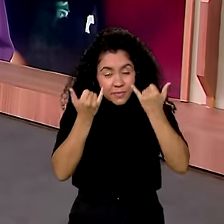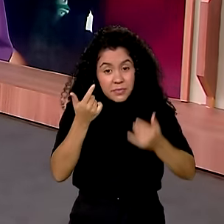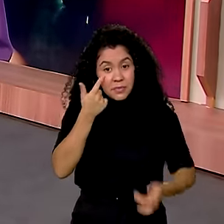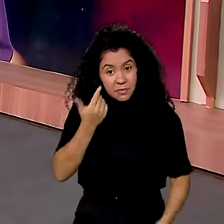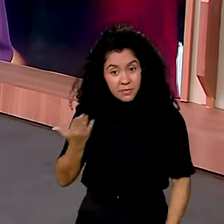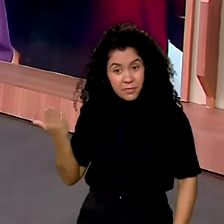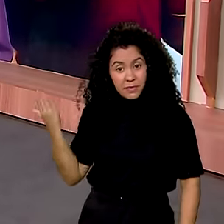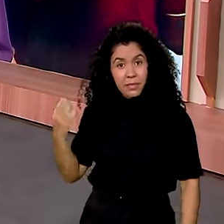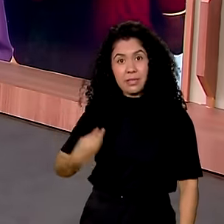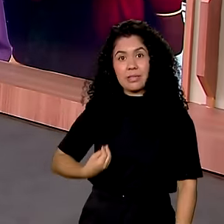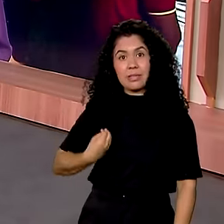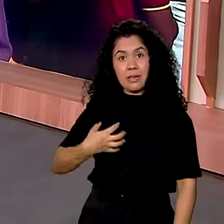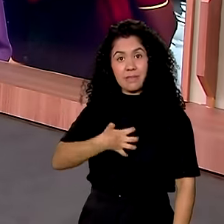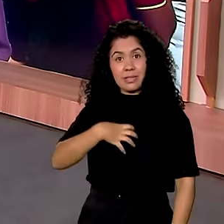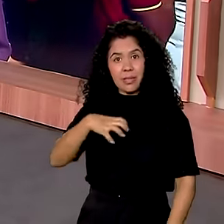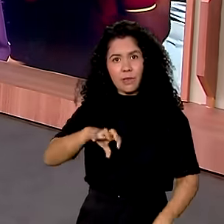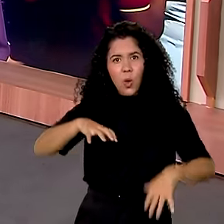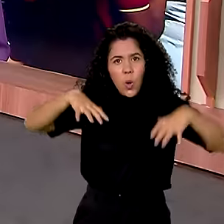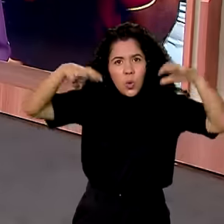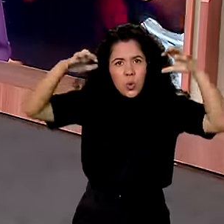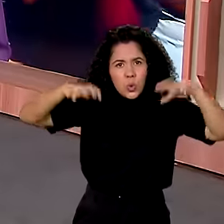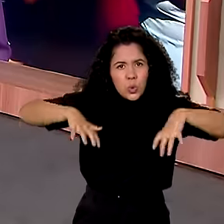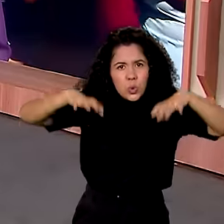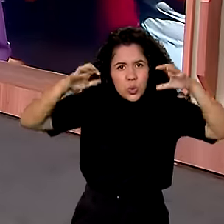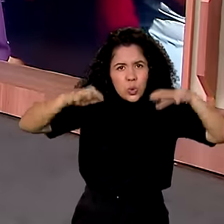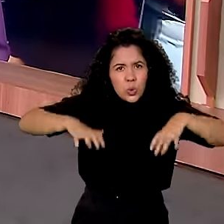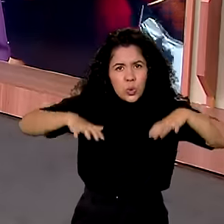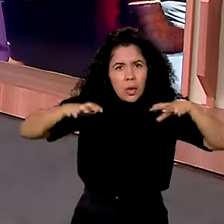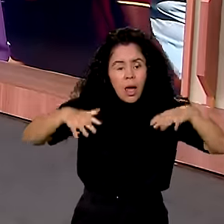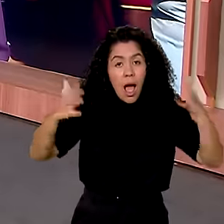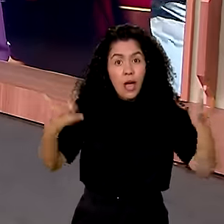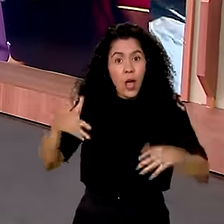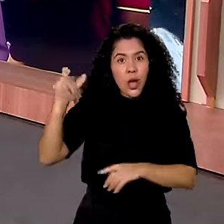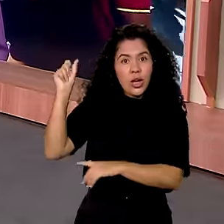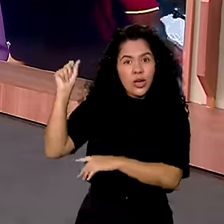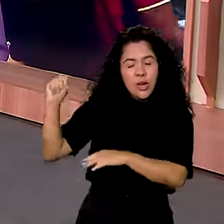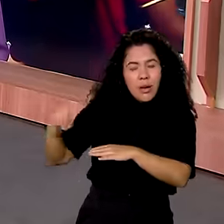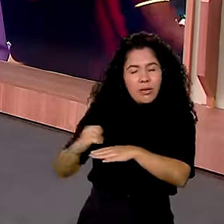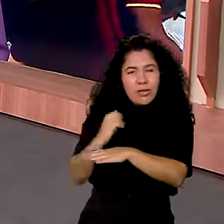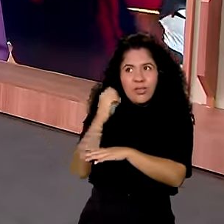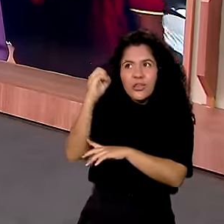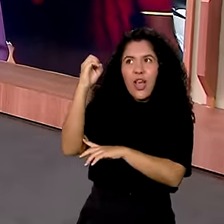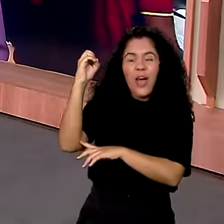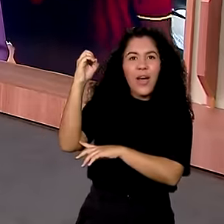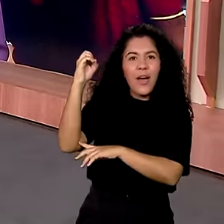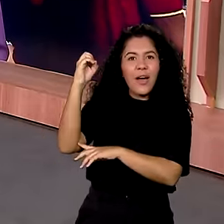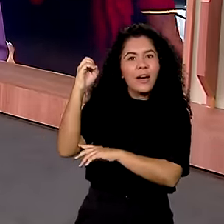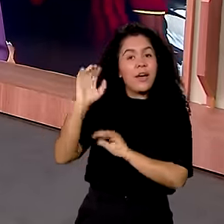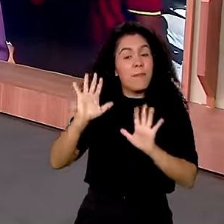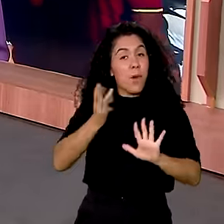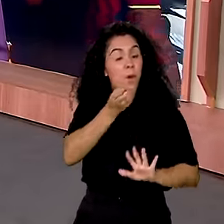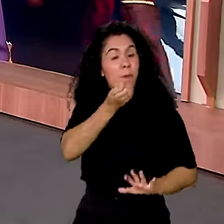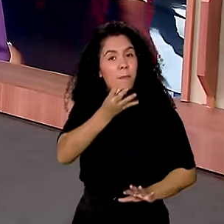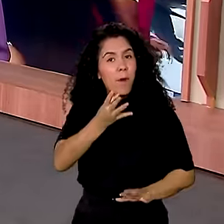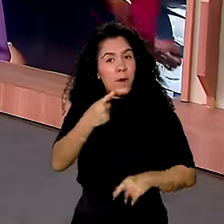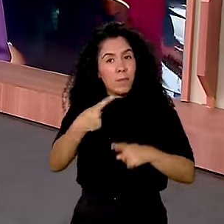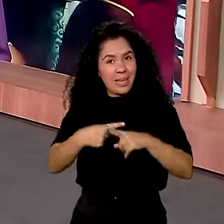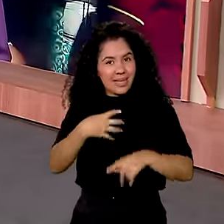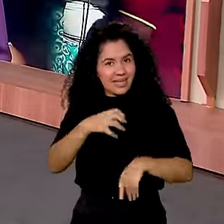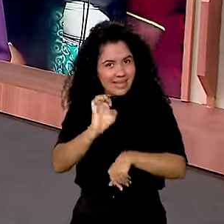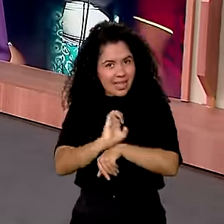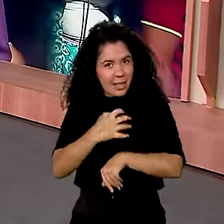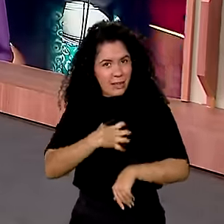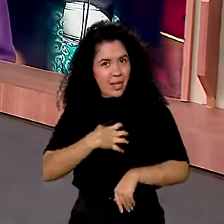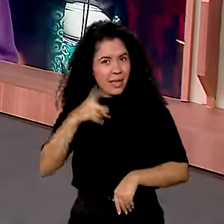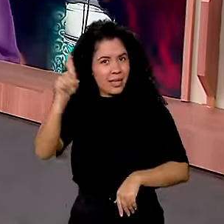começou lá em Salvador com chuva, aí agora já está sol de novo, mas o bom é que o povo fala que na Bahia não chove,